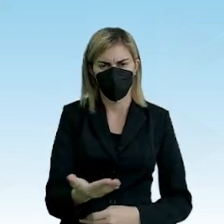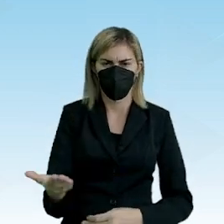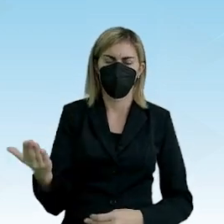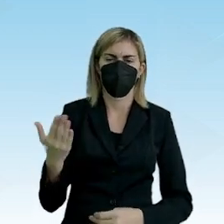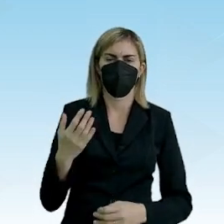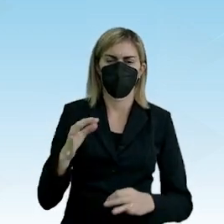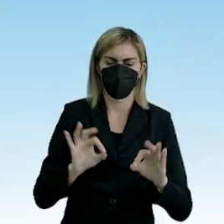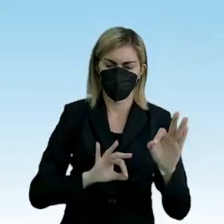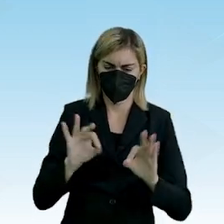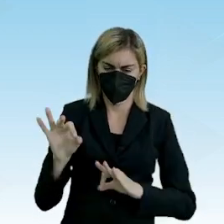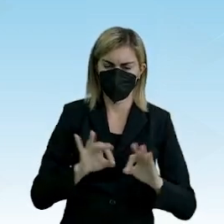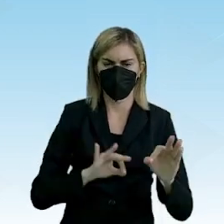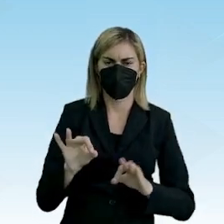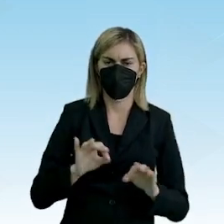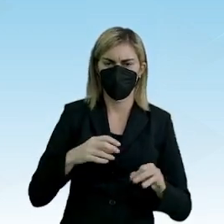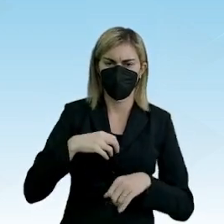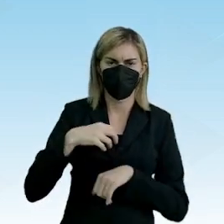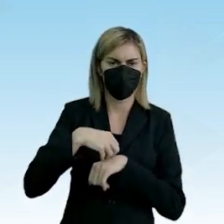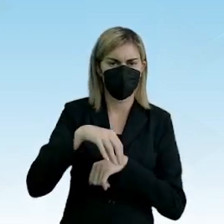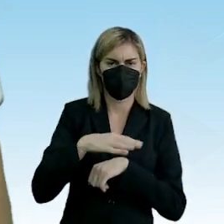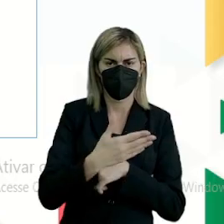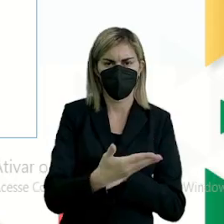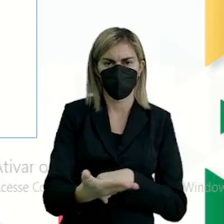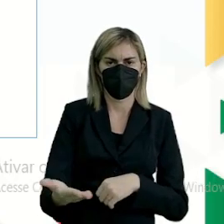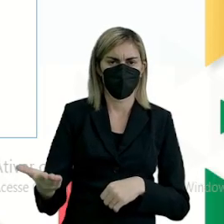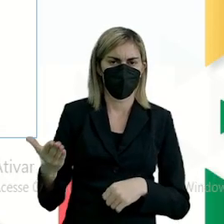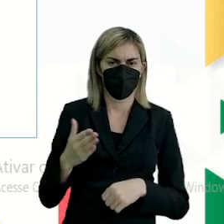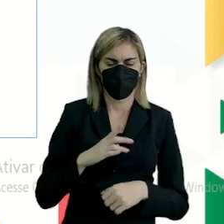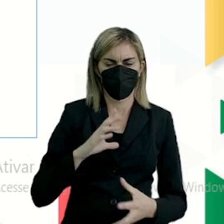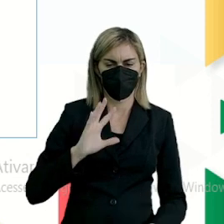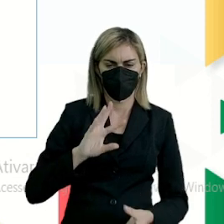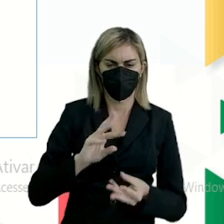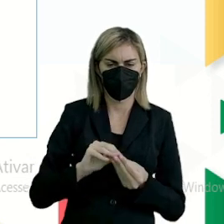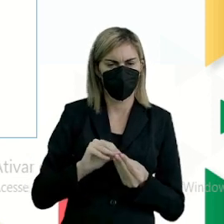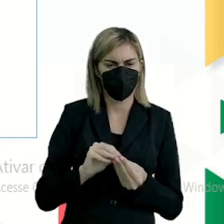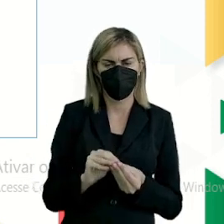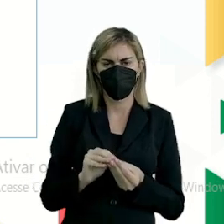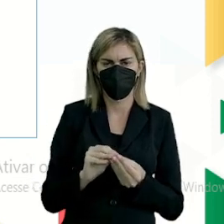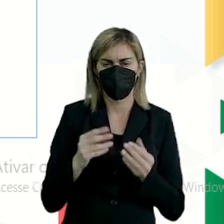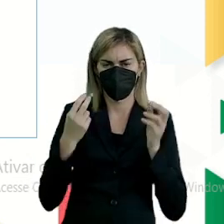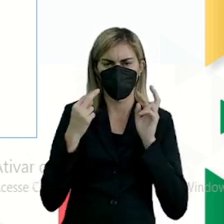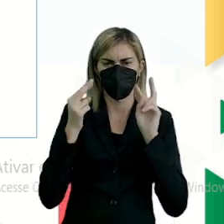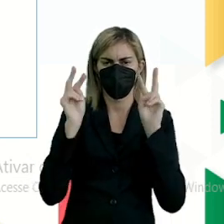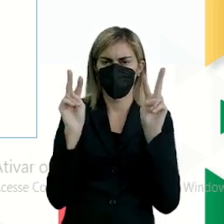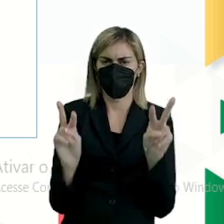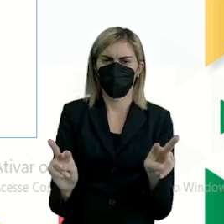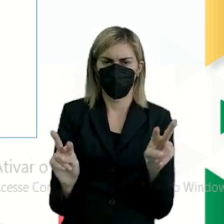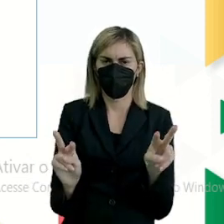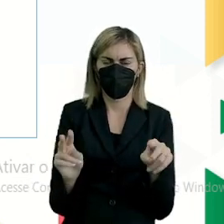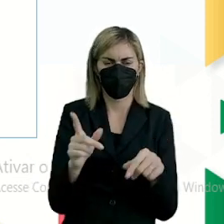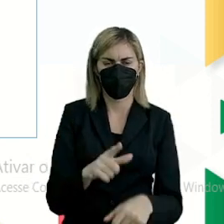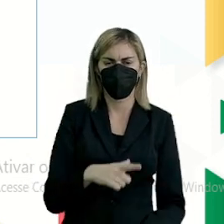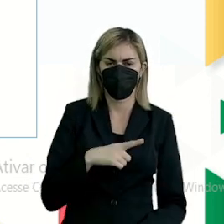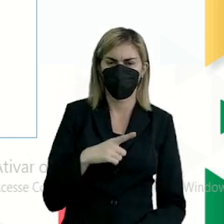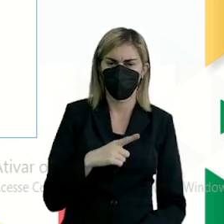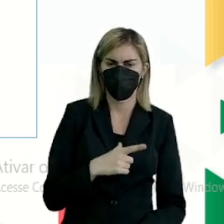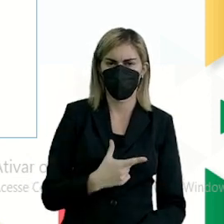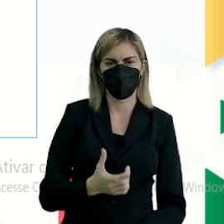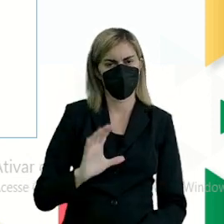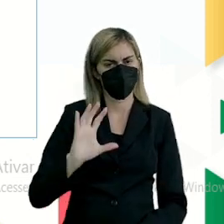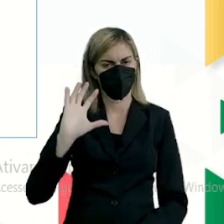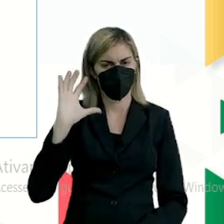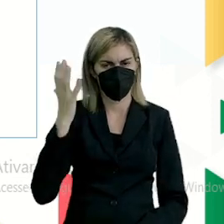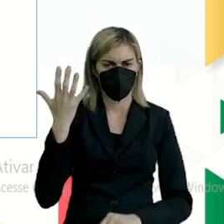você construa. Aqui, trago para vocês um breve resumo. Vamos lá. Olhando para a tela, nós temos, os